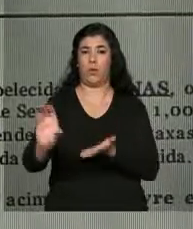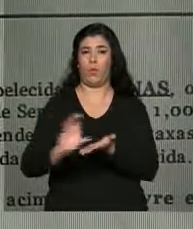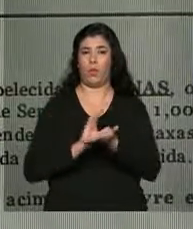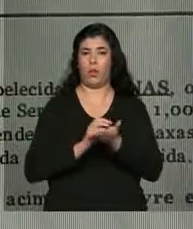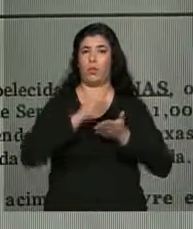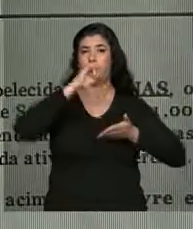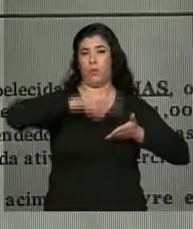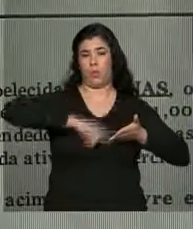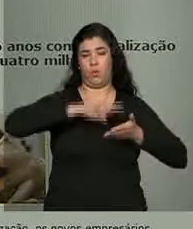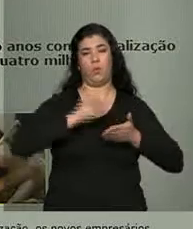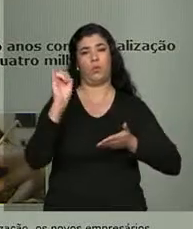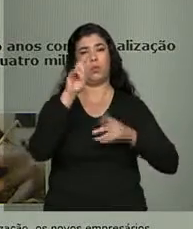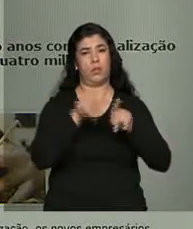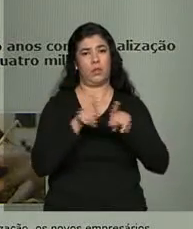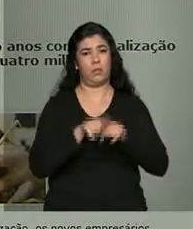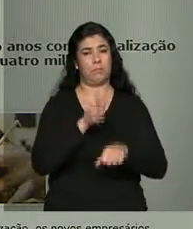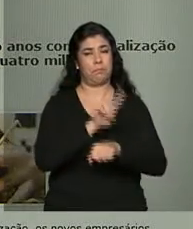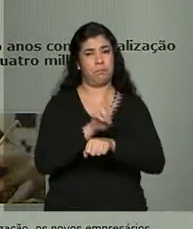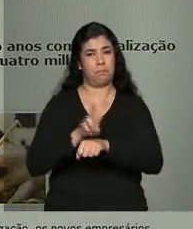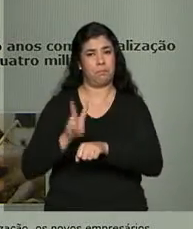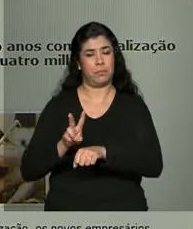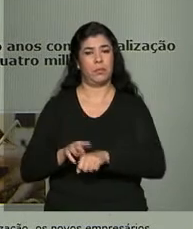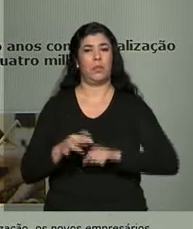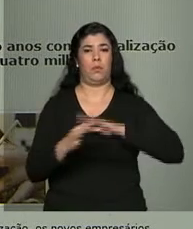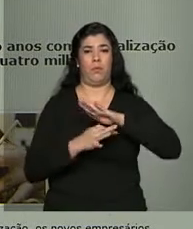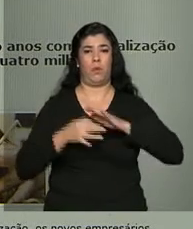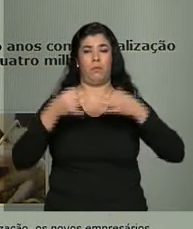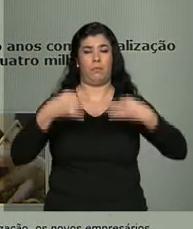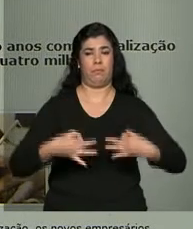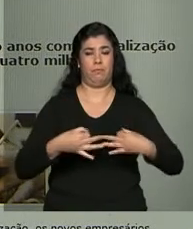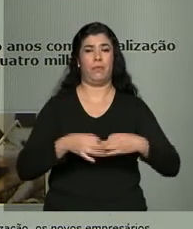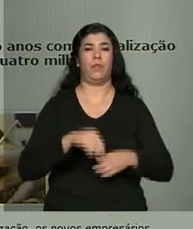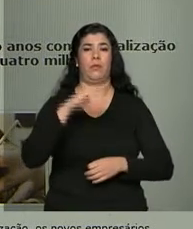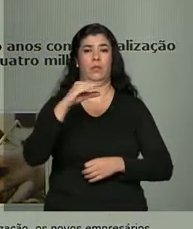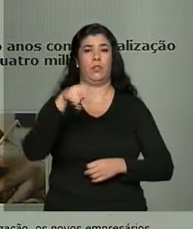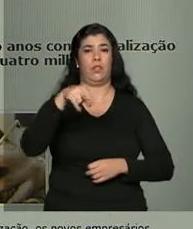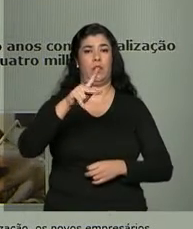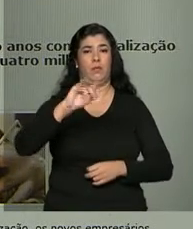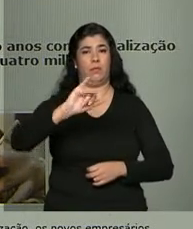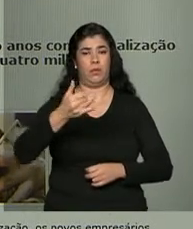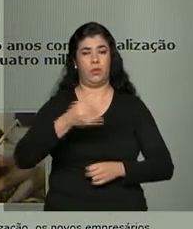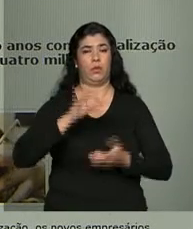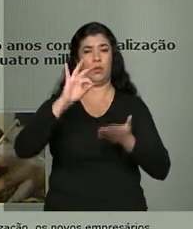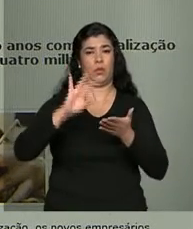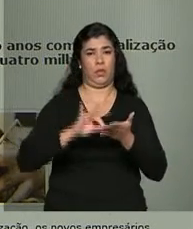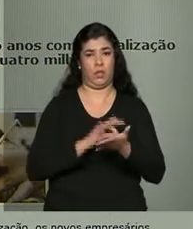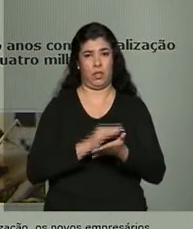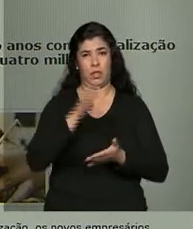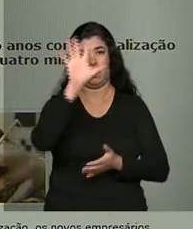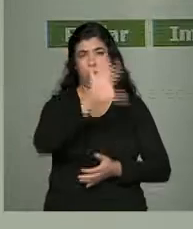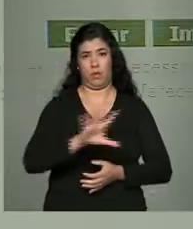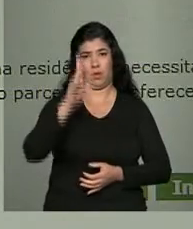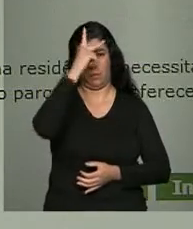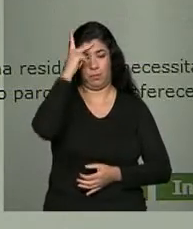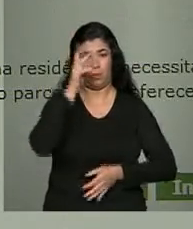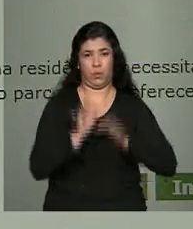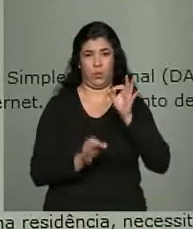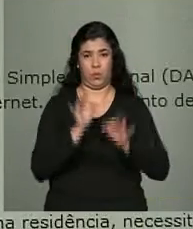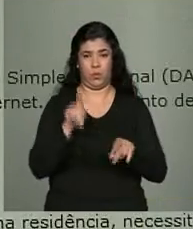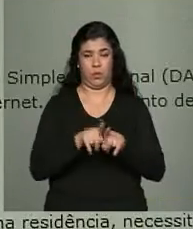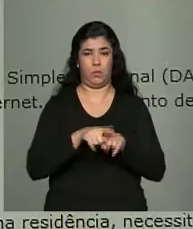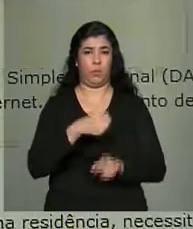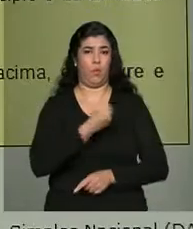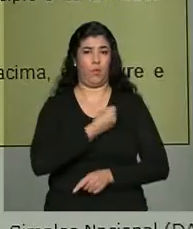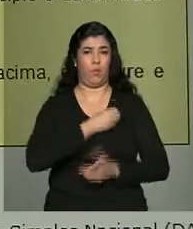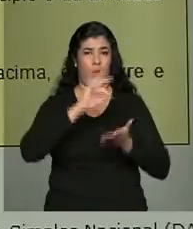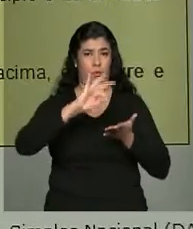documentos necessários para manter a formalização em dia. O CNPJ, Cadastro Nacional de Pessoas Jurídicas e o número de